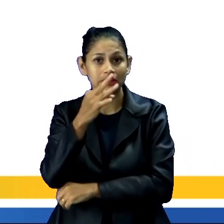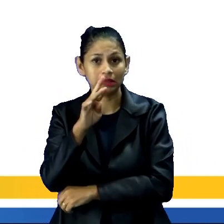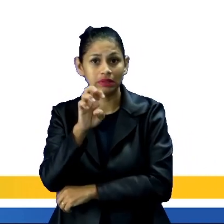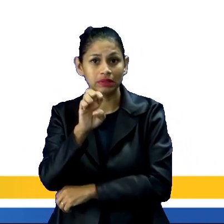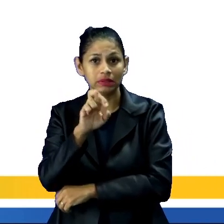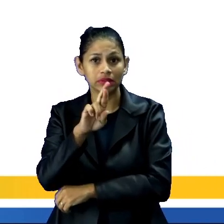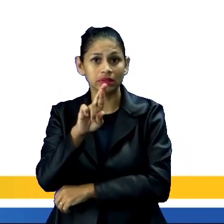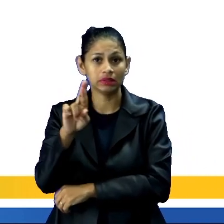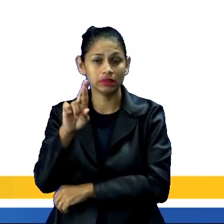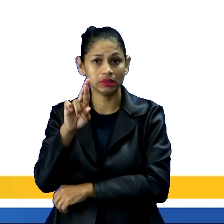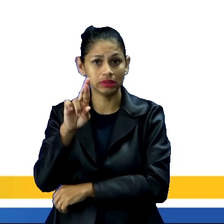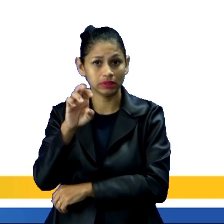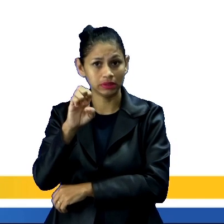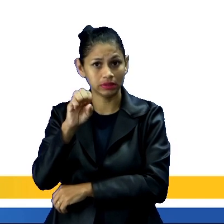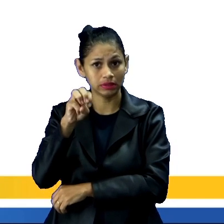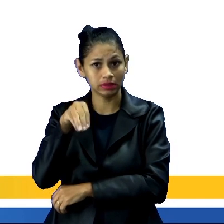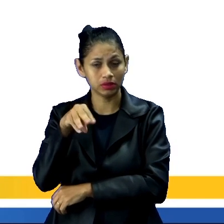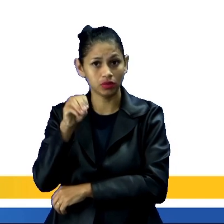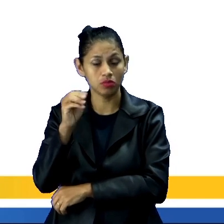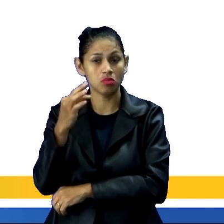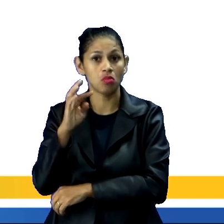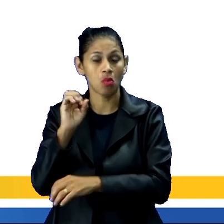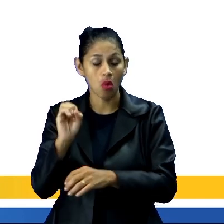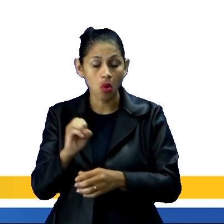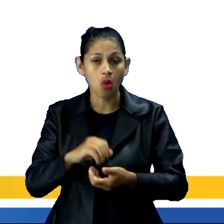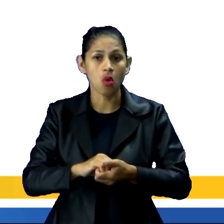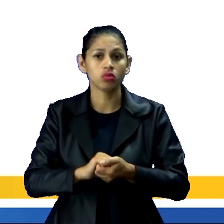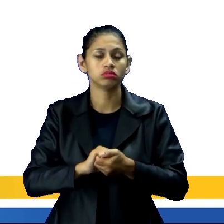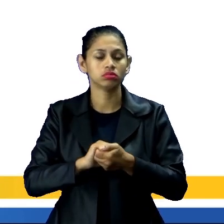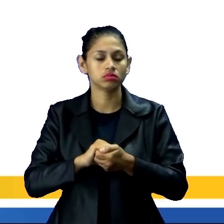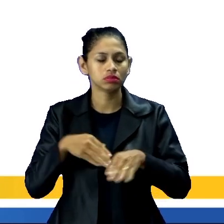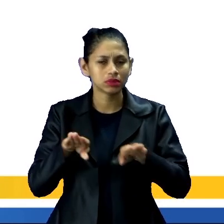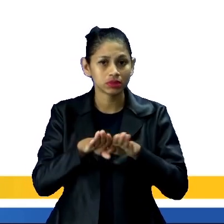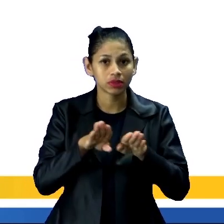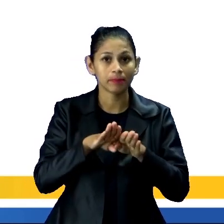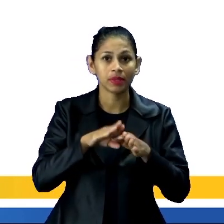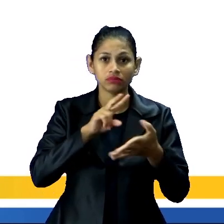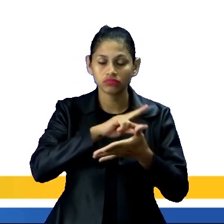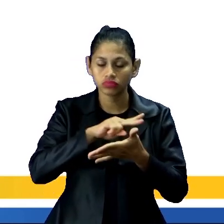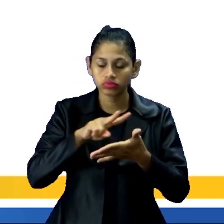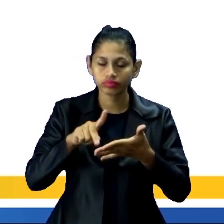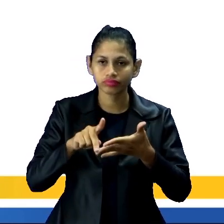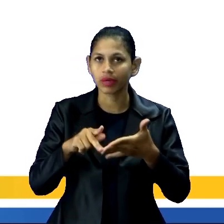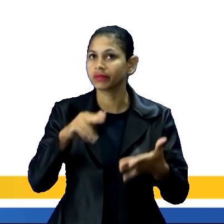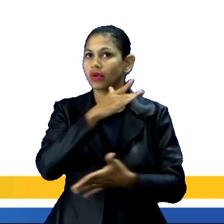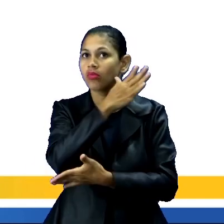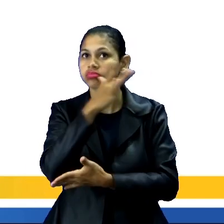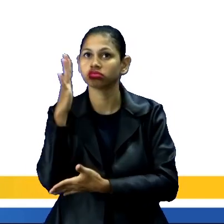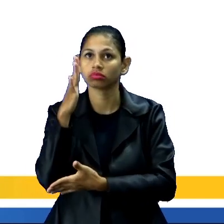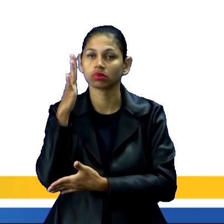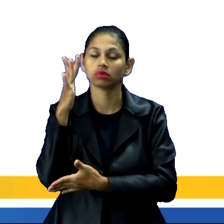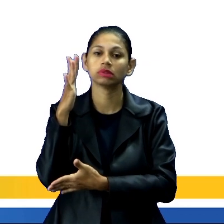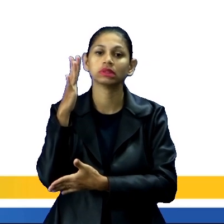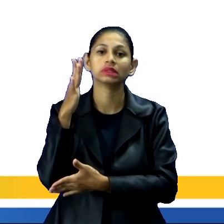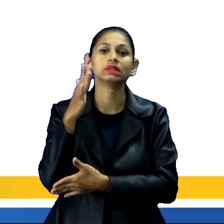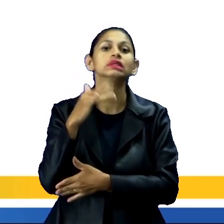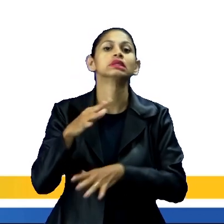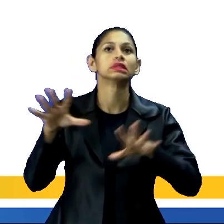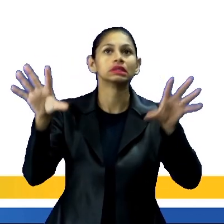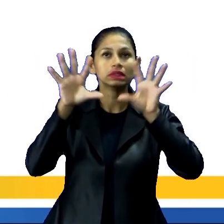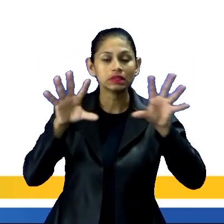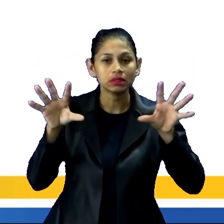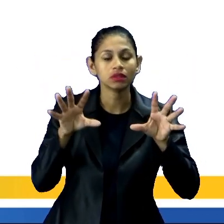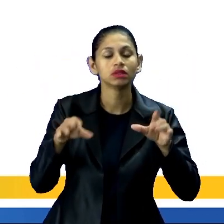migram em busca de uma nova vida em outro lugar. Então é esse o outro motivo. Além da dificuldade econômica, tem também o